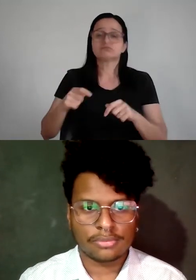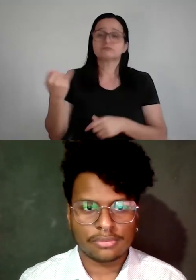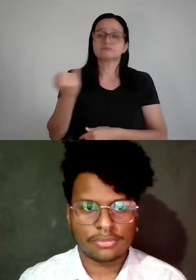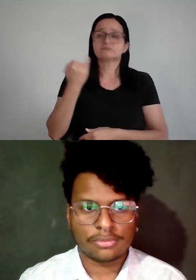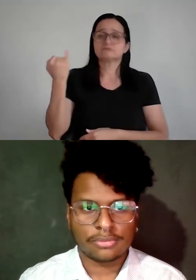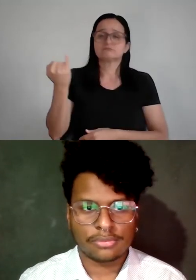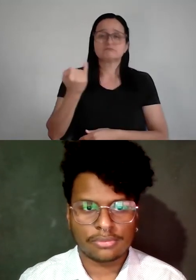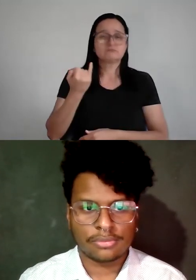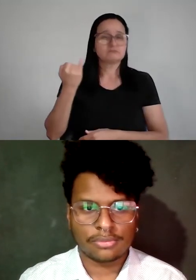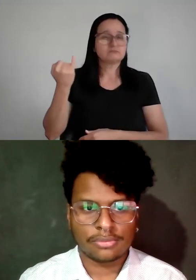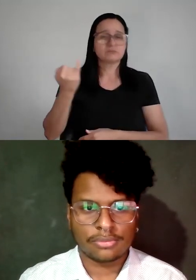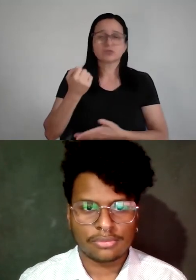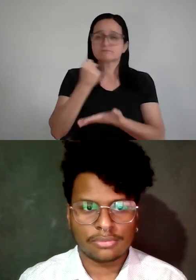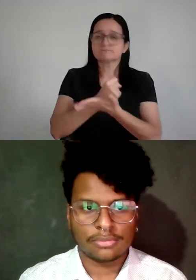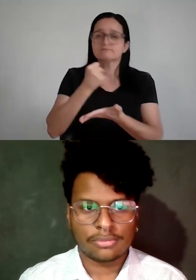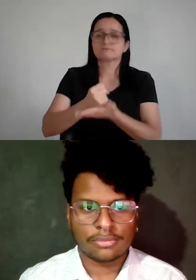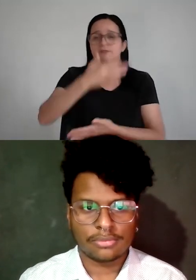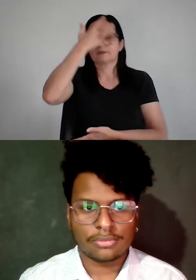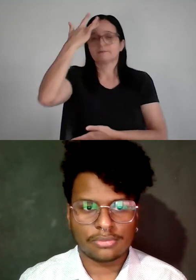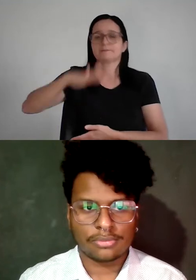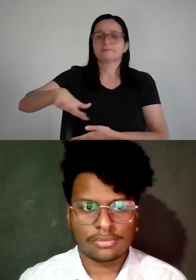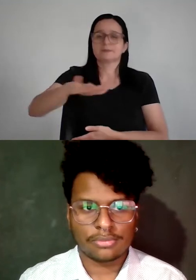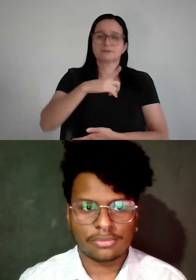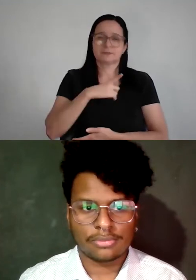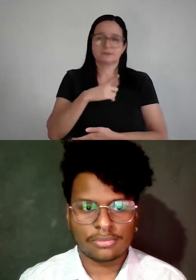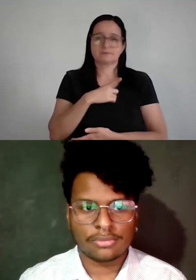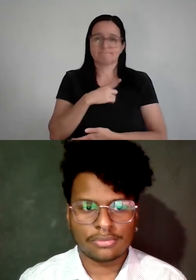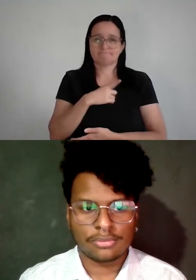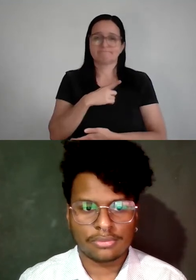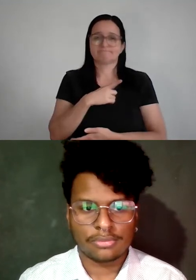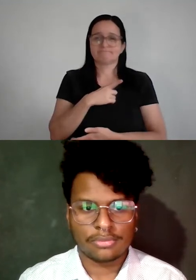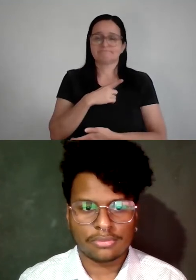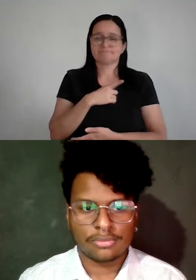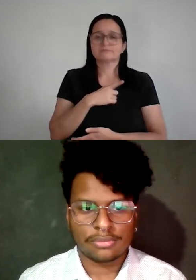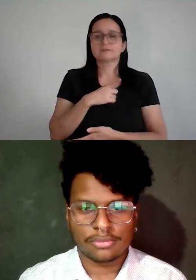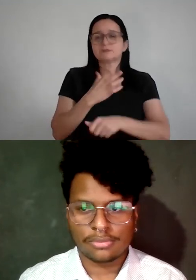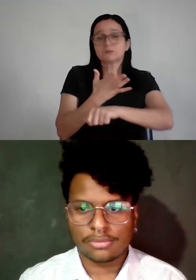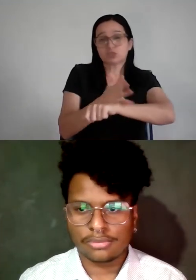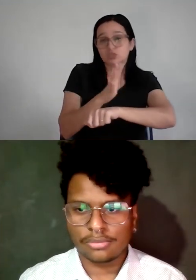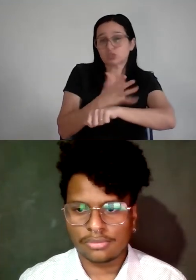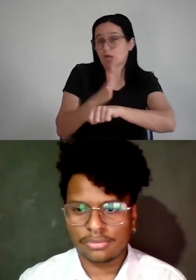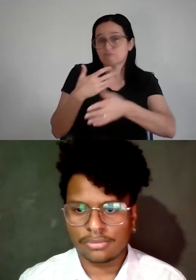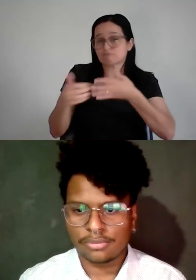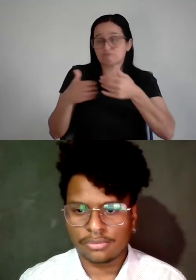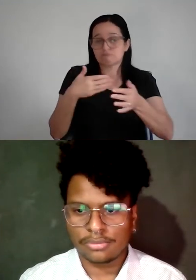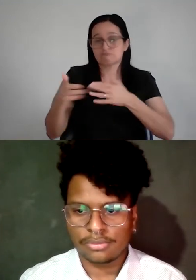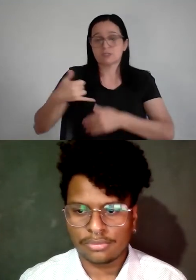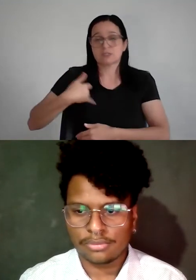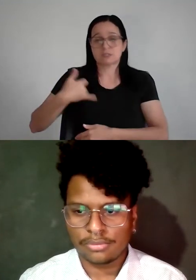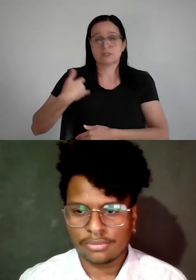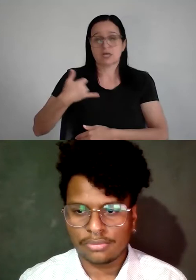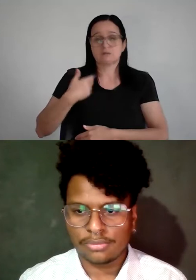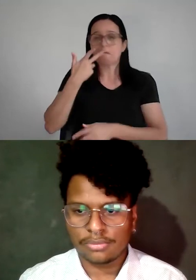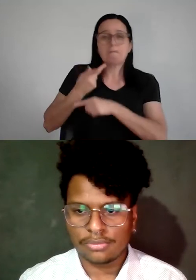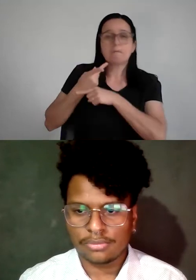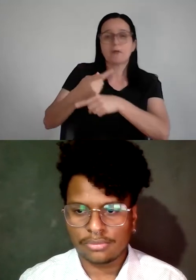com mais idade. Então, para isso, por exemplo, a gente não tem filtro de idade para um processo de estágio, por exemplo. A gente não trabalha com filtro de idade